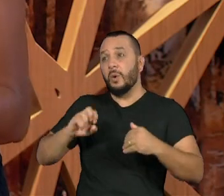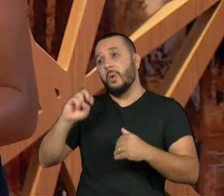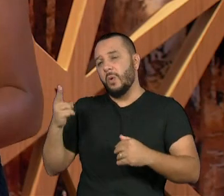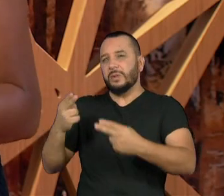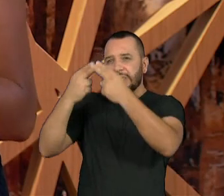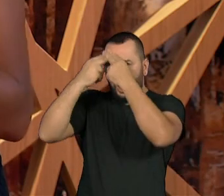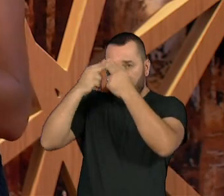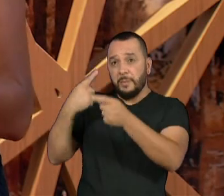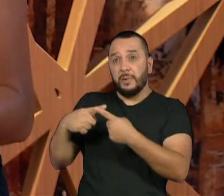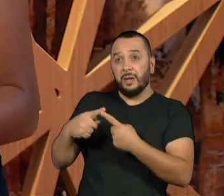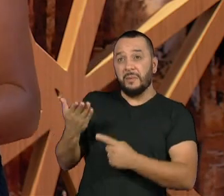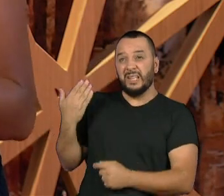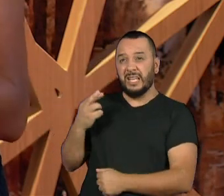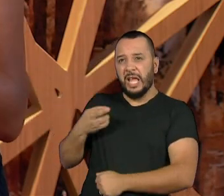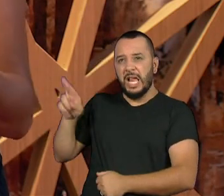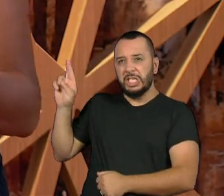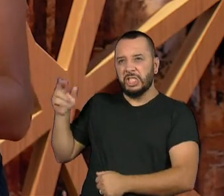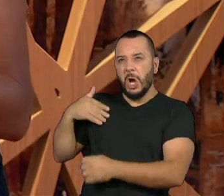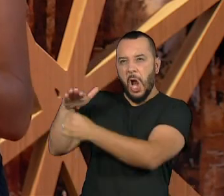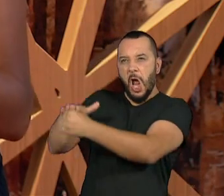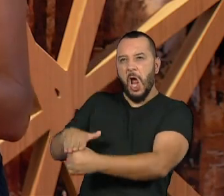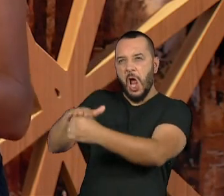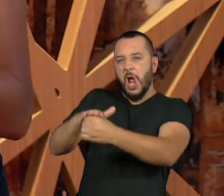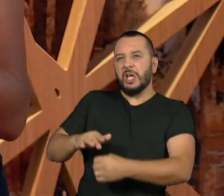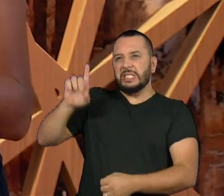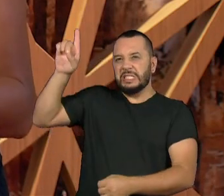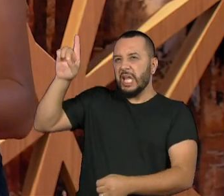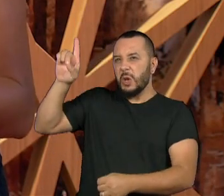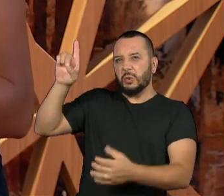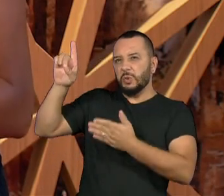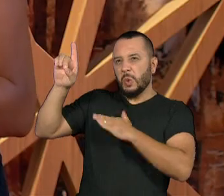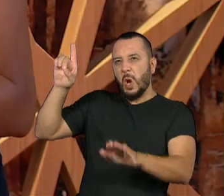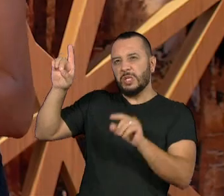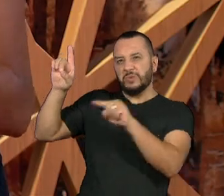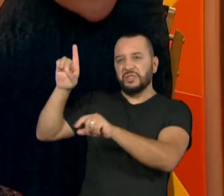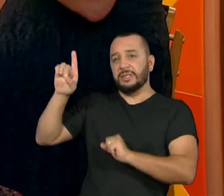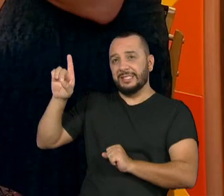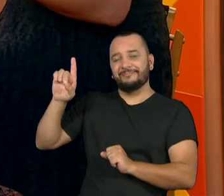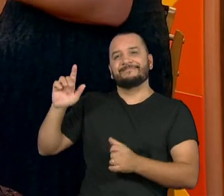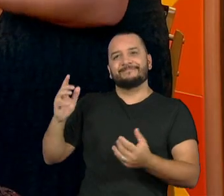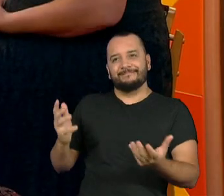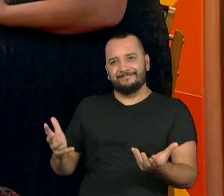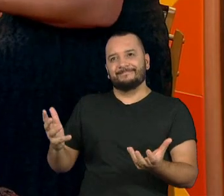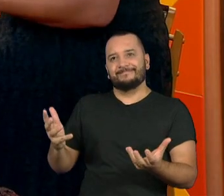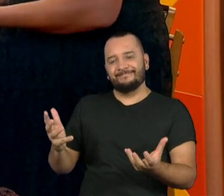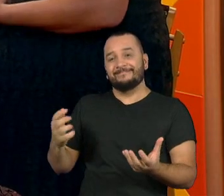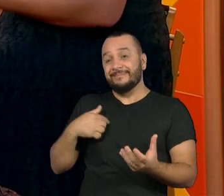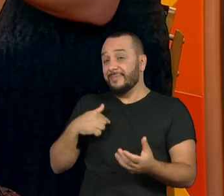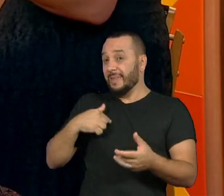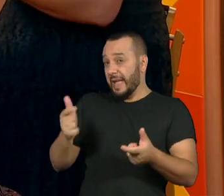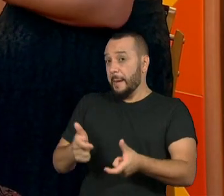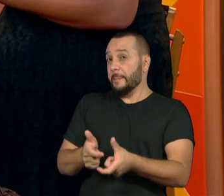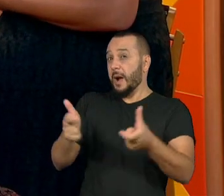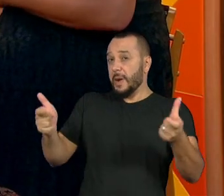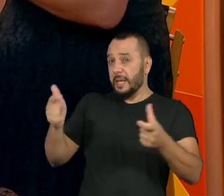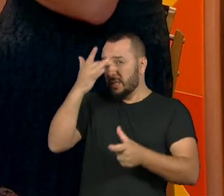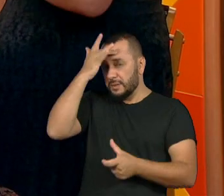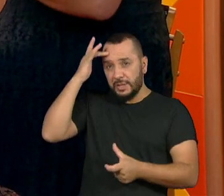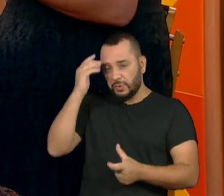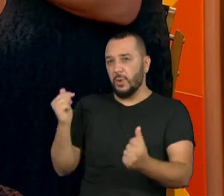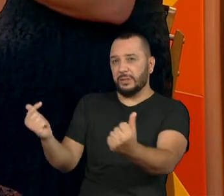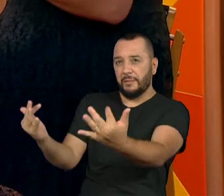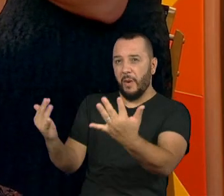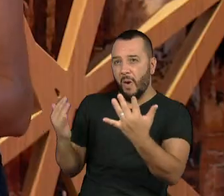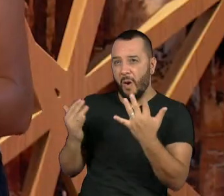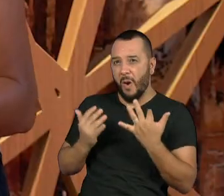oprimiu, que as condenou e que disse que Deus não as amava. Na grande maioria das pessoas que nos procuram são